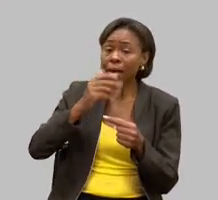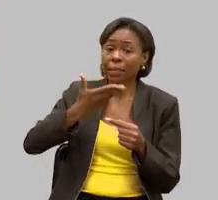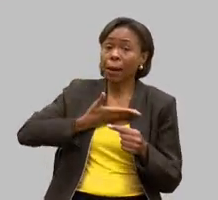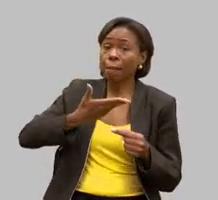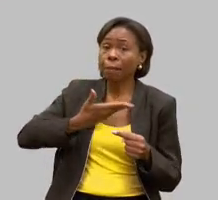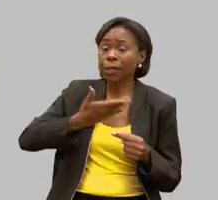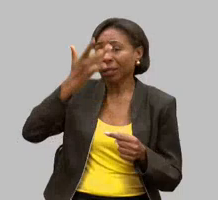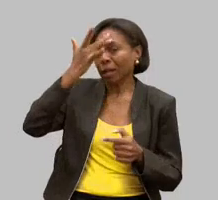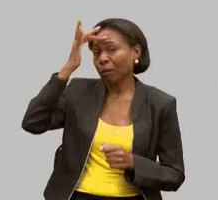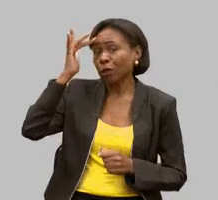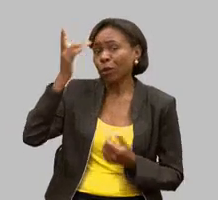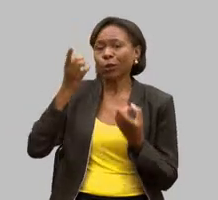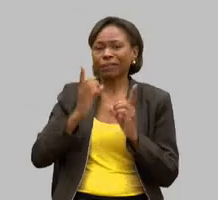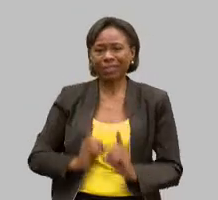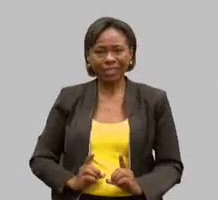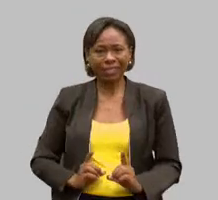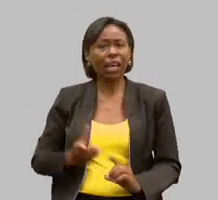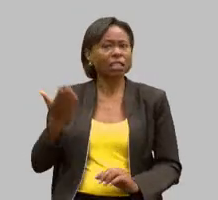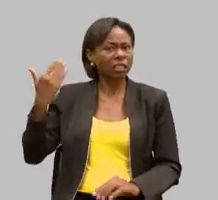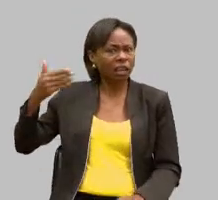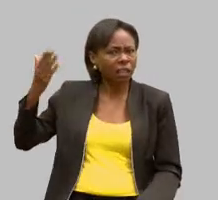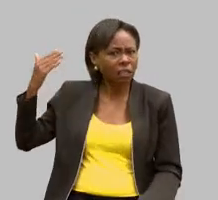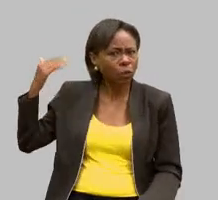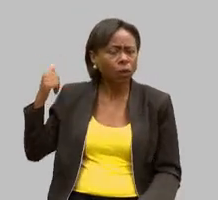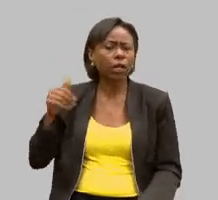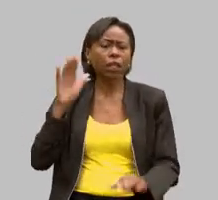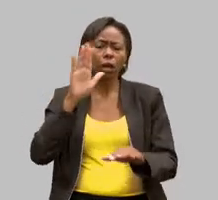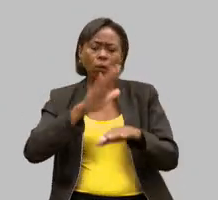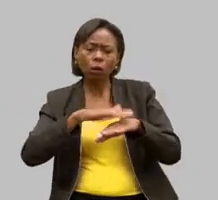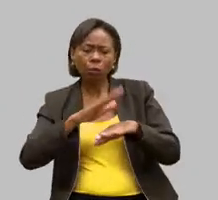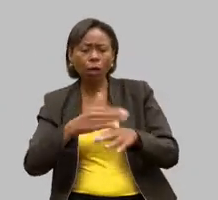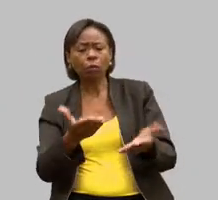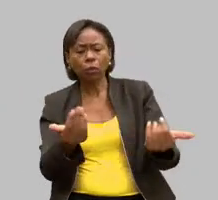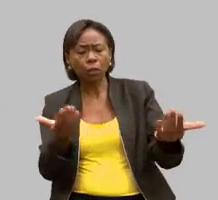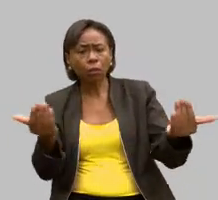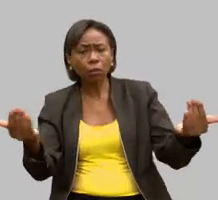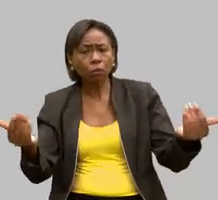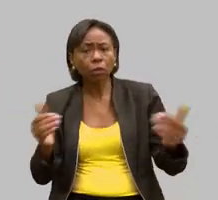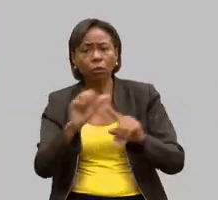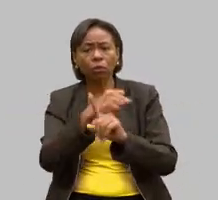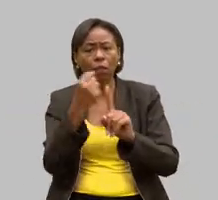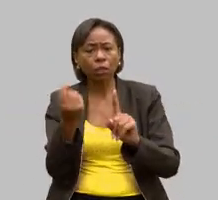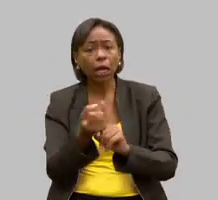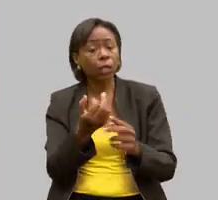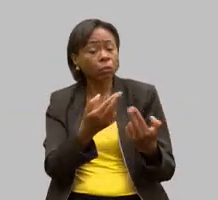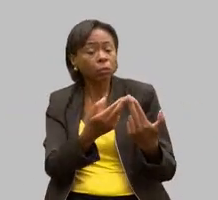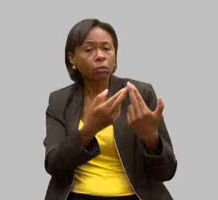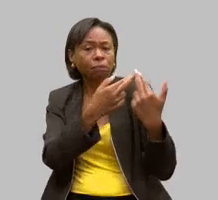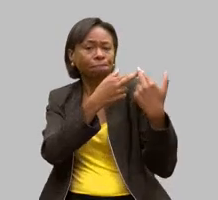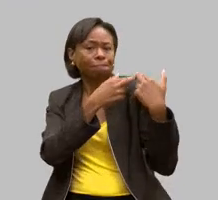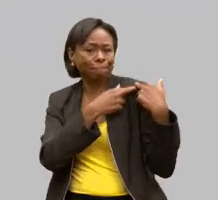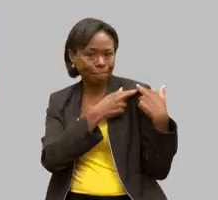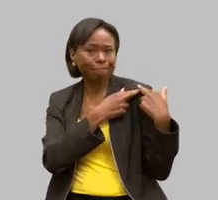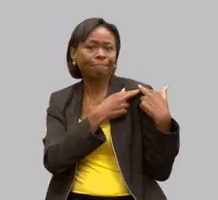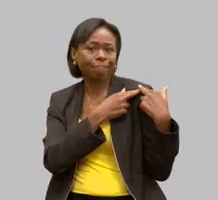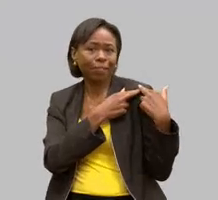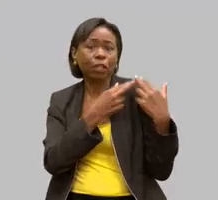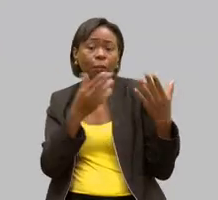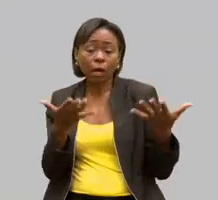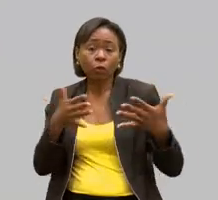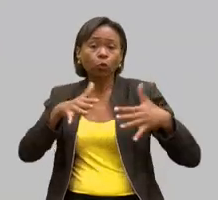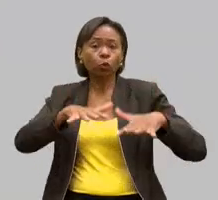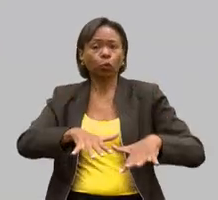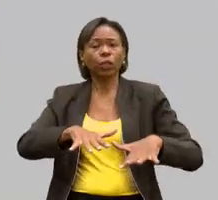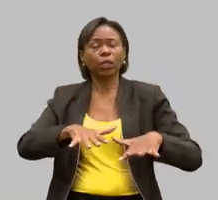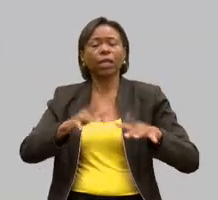pensavam em chamar a sociedade na responsabilidade de estar na inclusão dessas pessoas